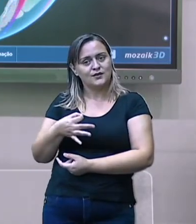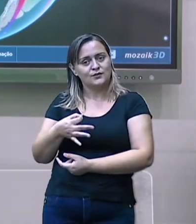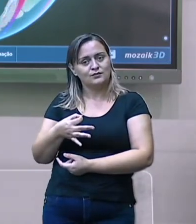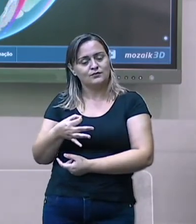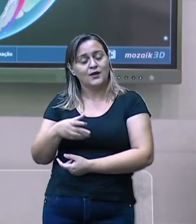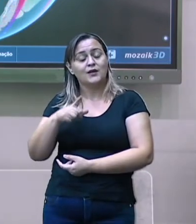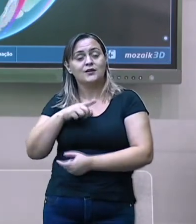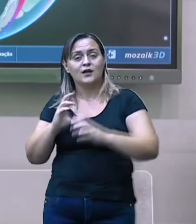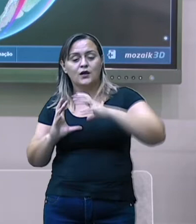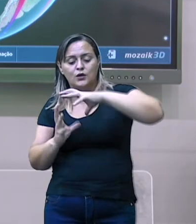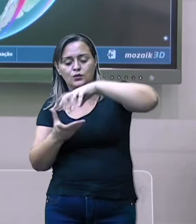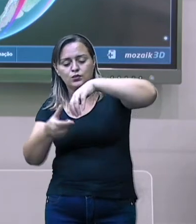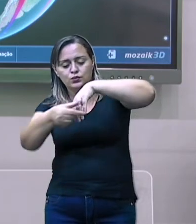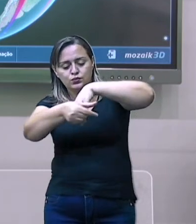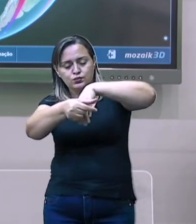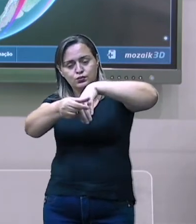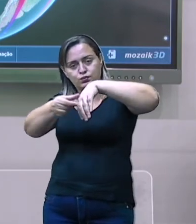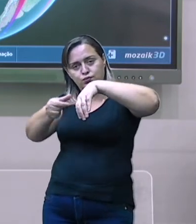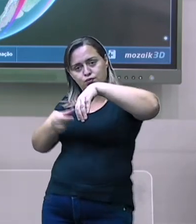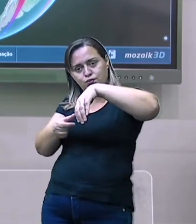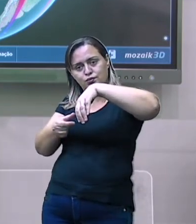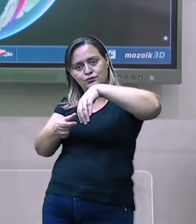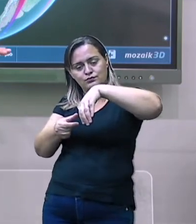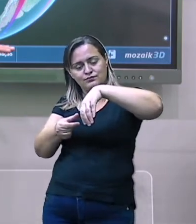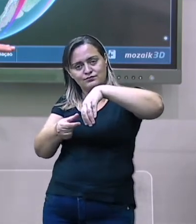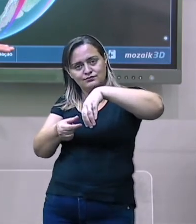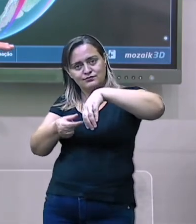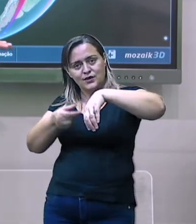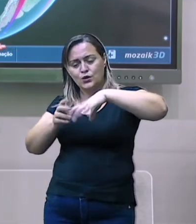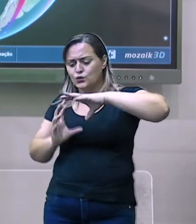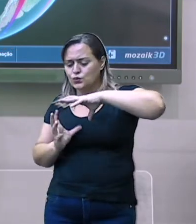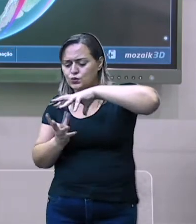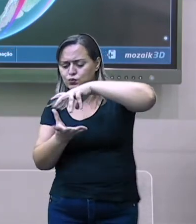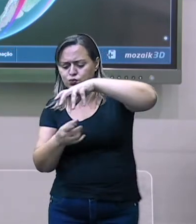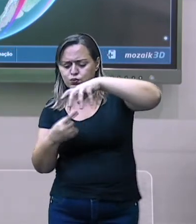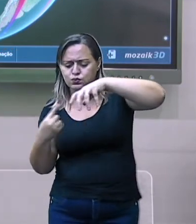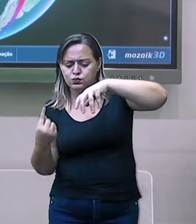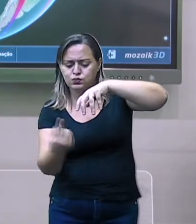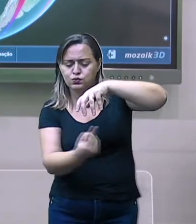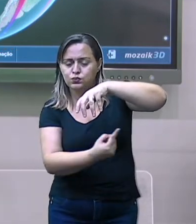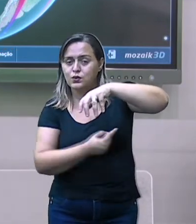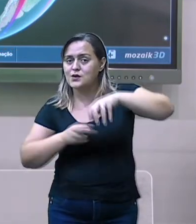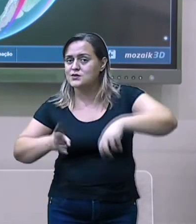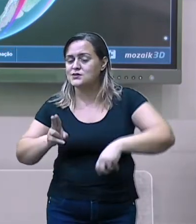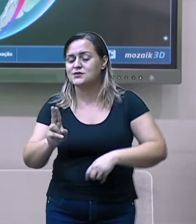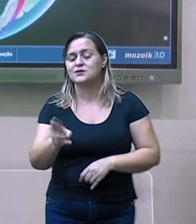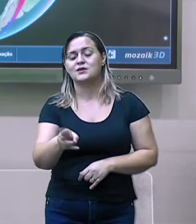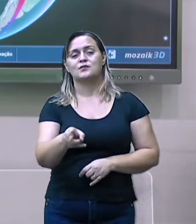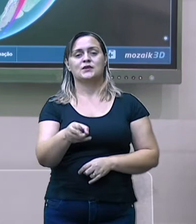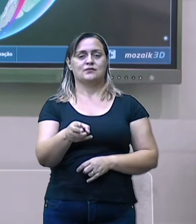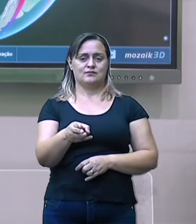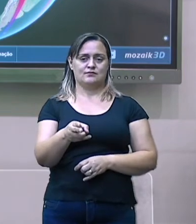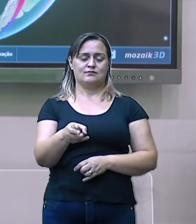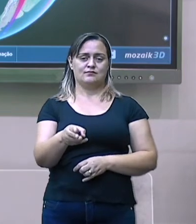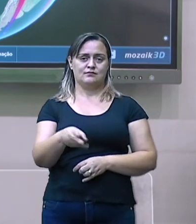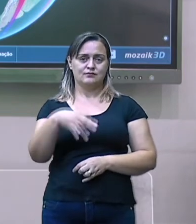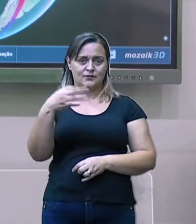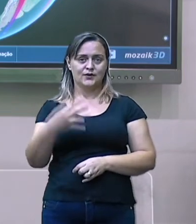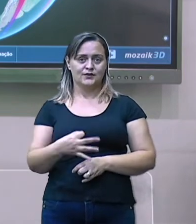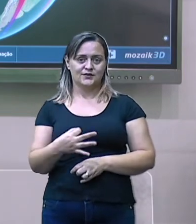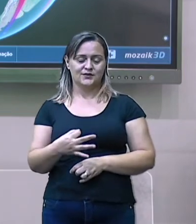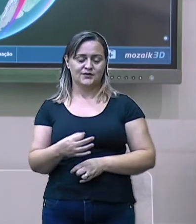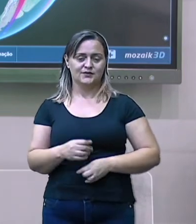trópicos, na zona temperada. E nas altas latitudes, na zona polar.